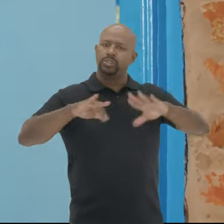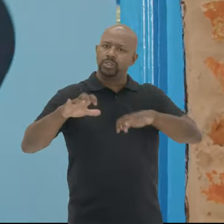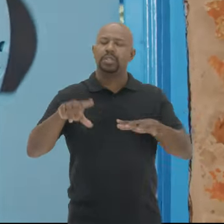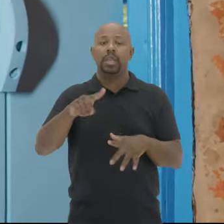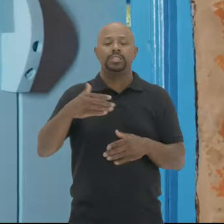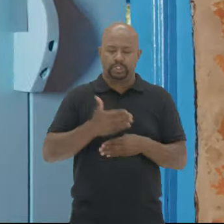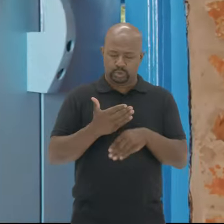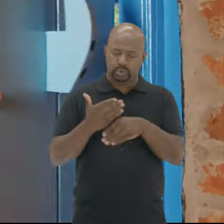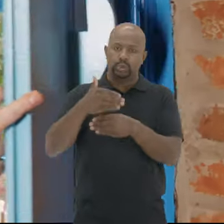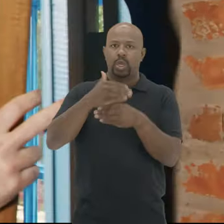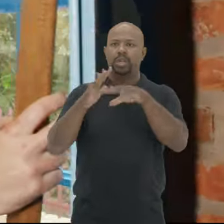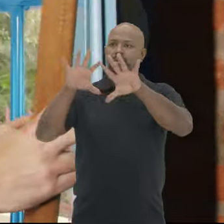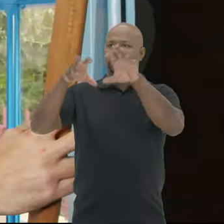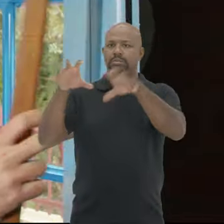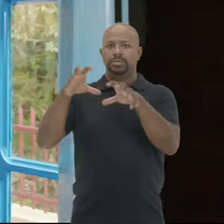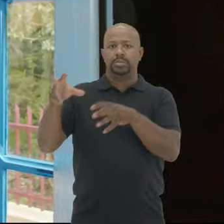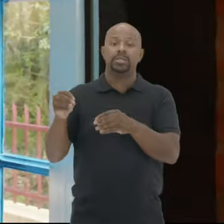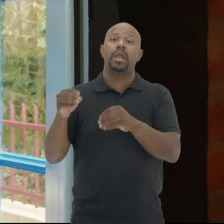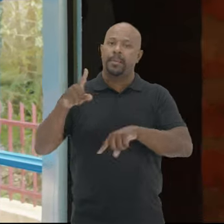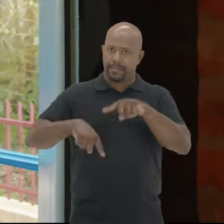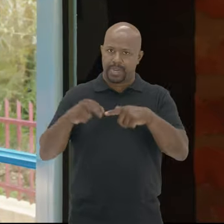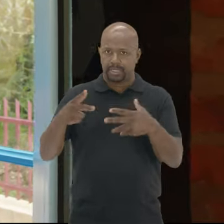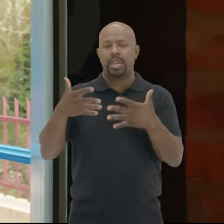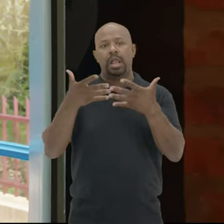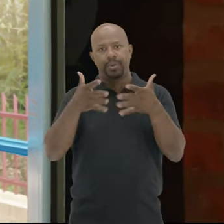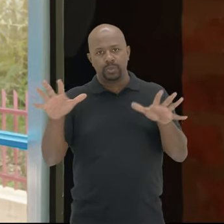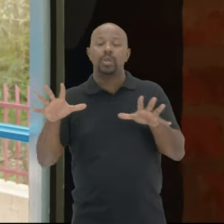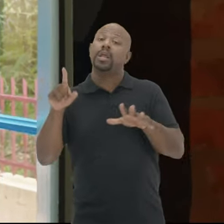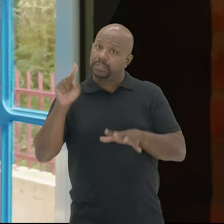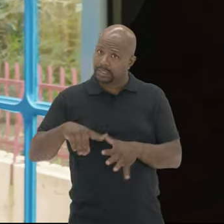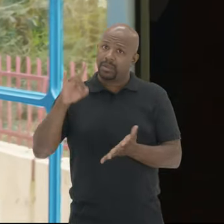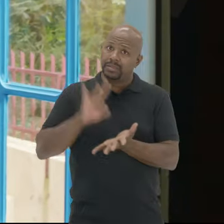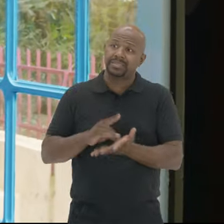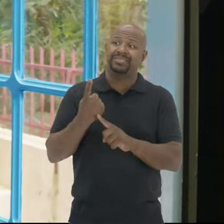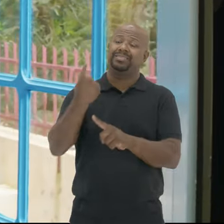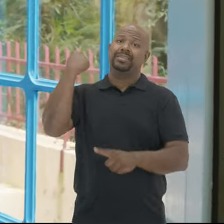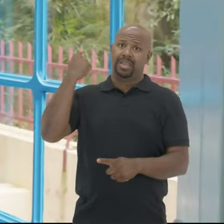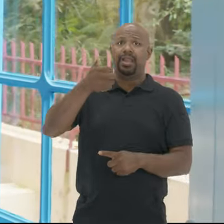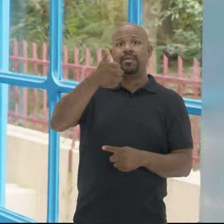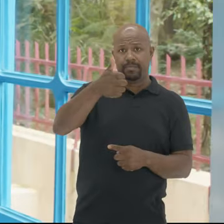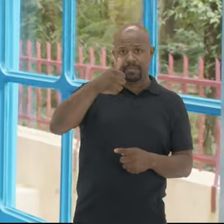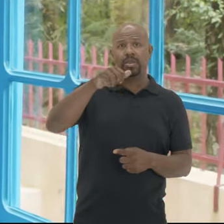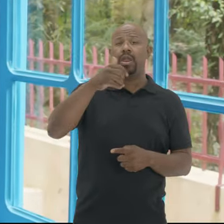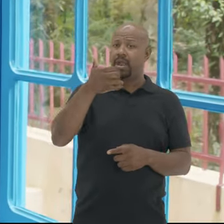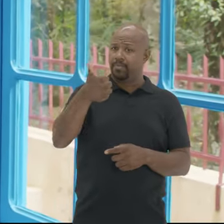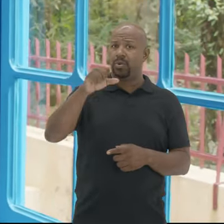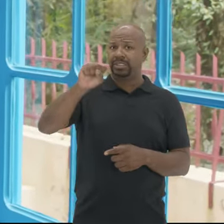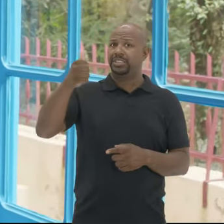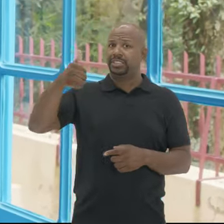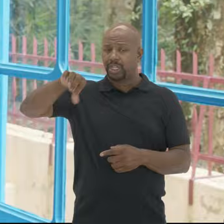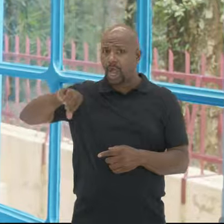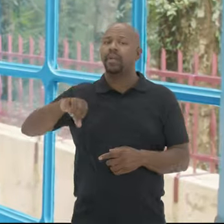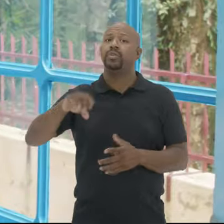a casa E esses tijolos e os materiais As aberturas são daquela época São